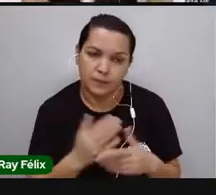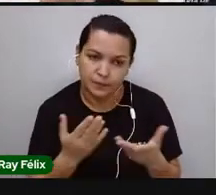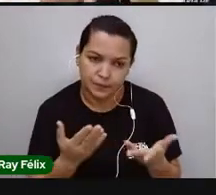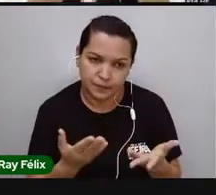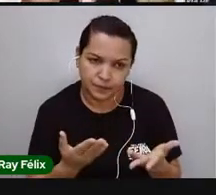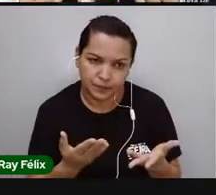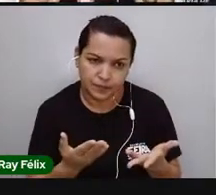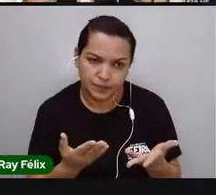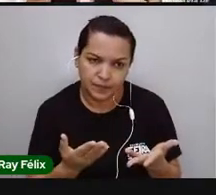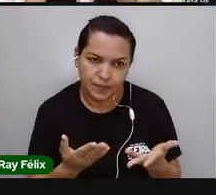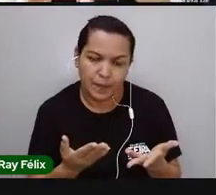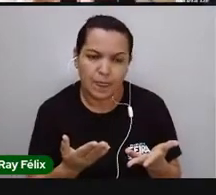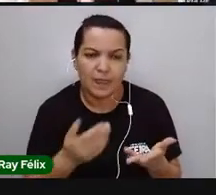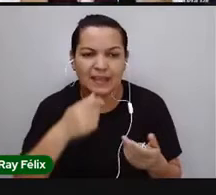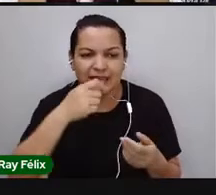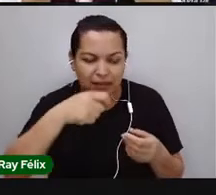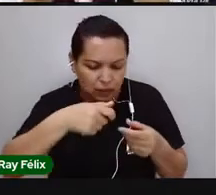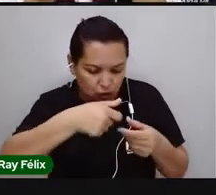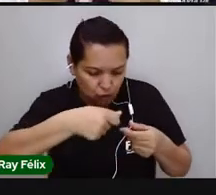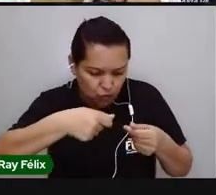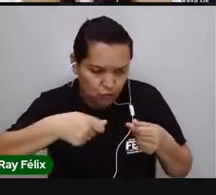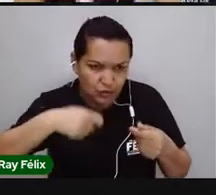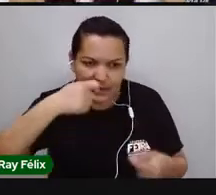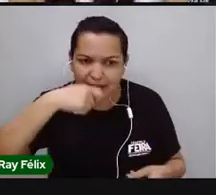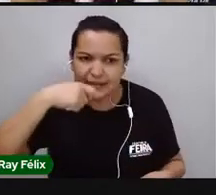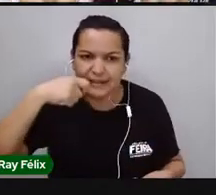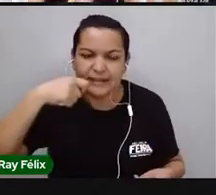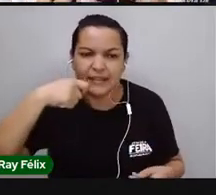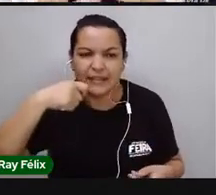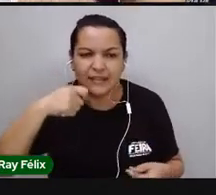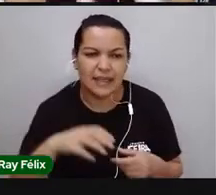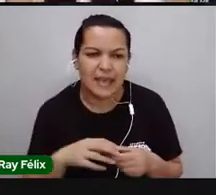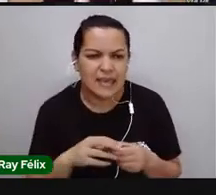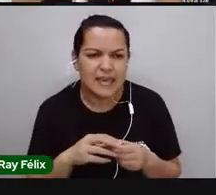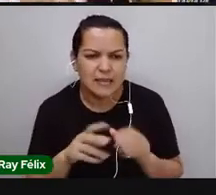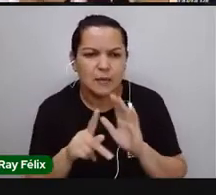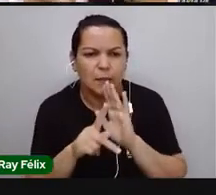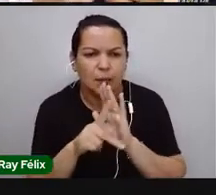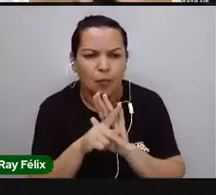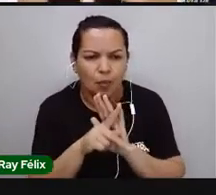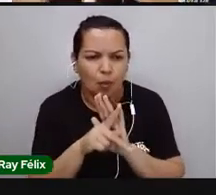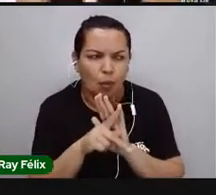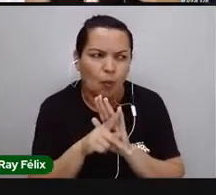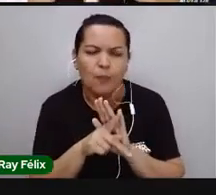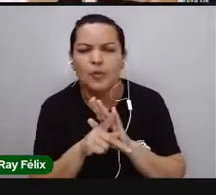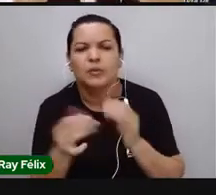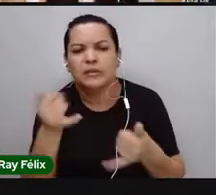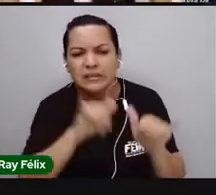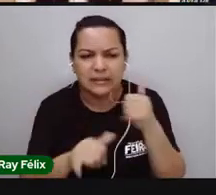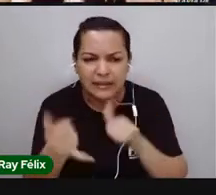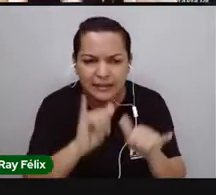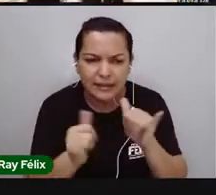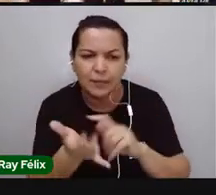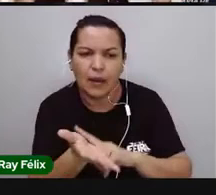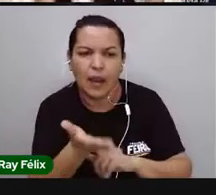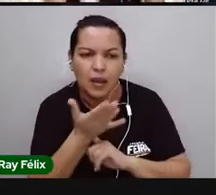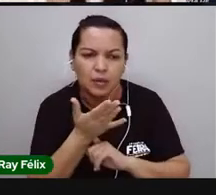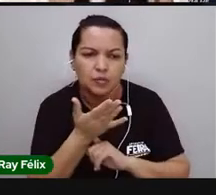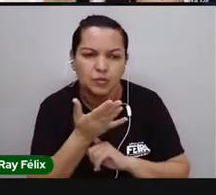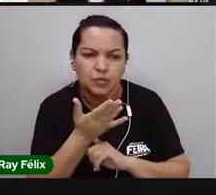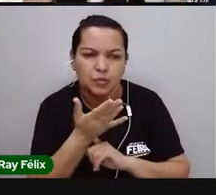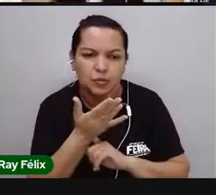a pasta de dente, ela tem estrutura, tem componentes, substâncias que vão matar as